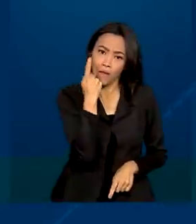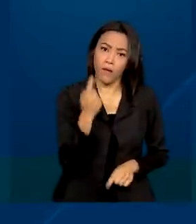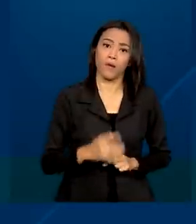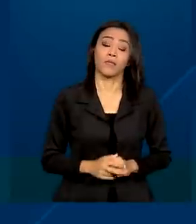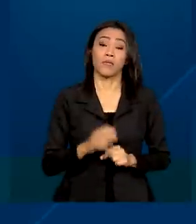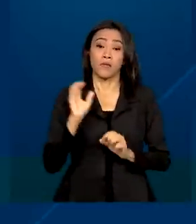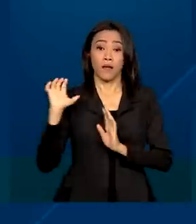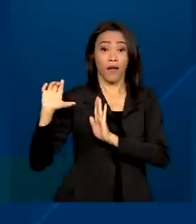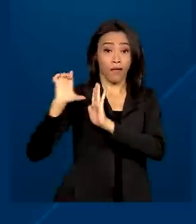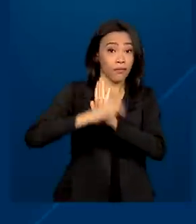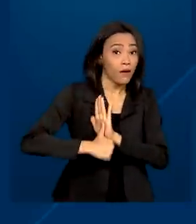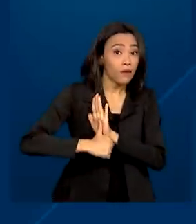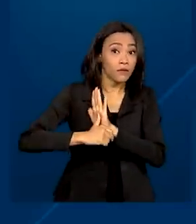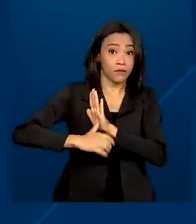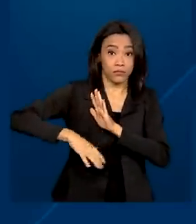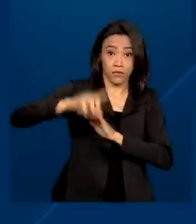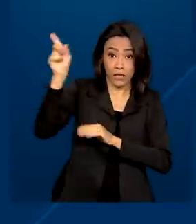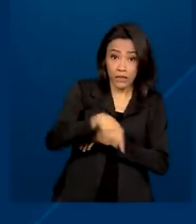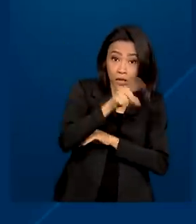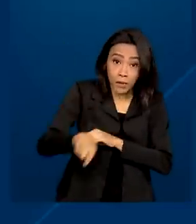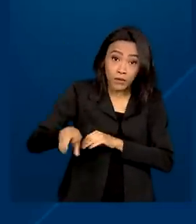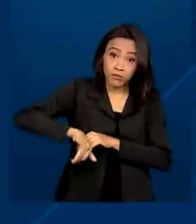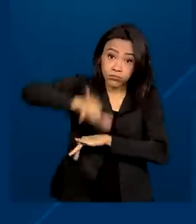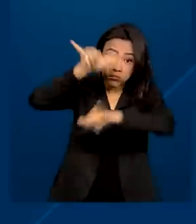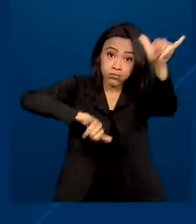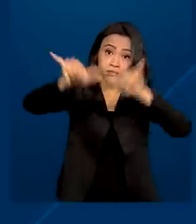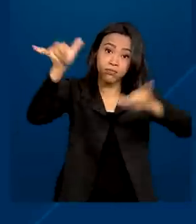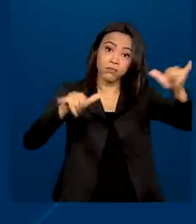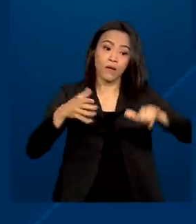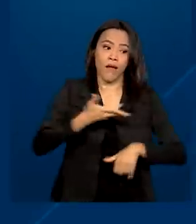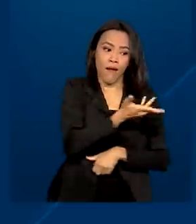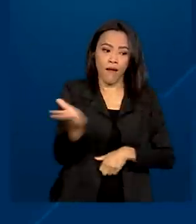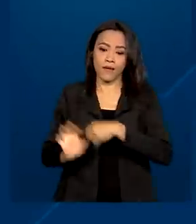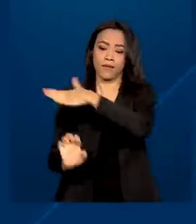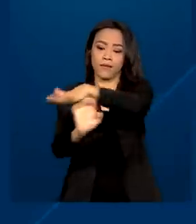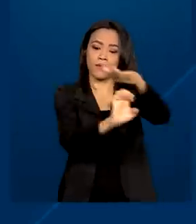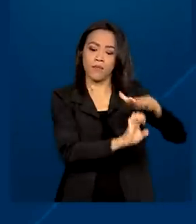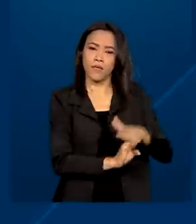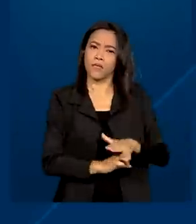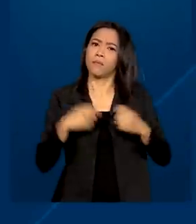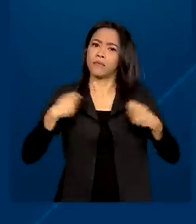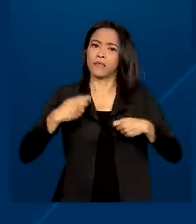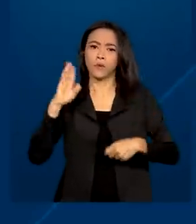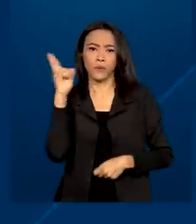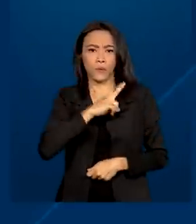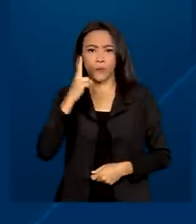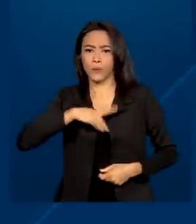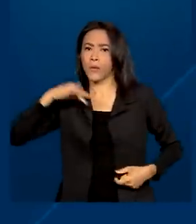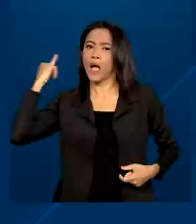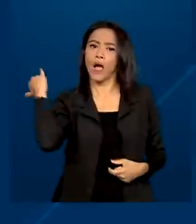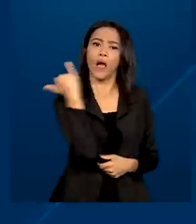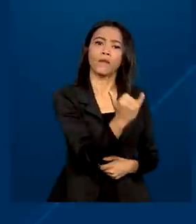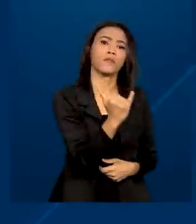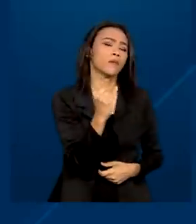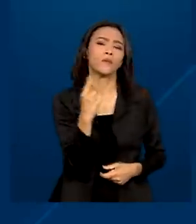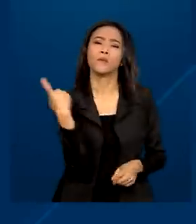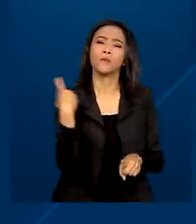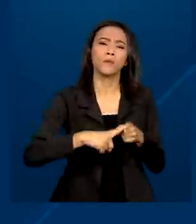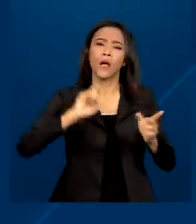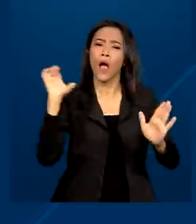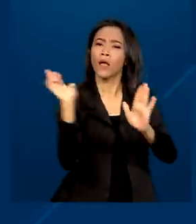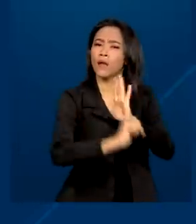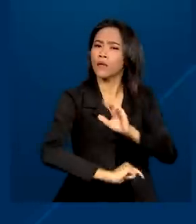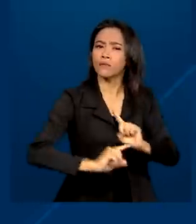atrasos e cancelamentos, as empresas aéreas devem informar imediatamente a ocorrência do atraso,